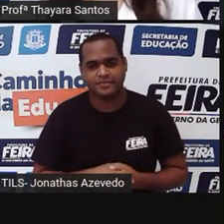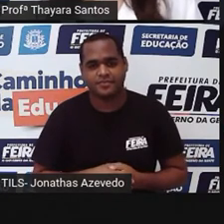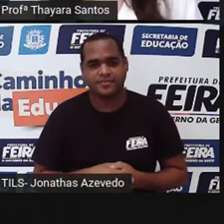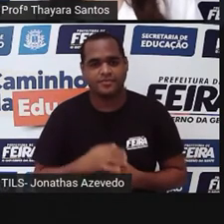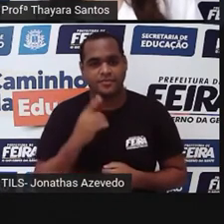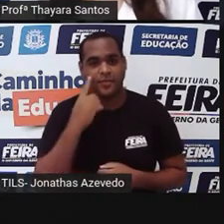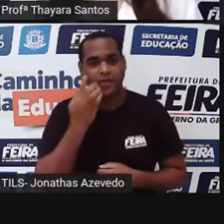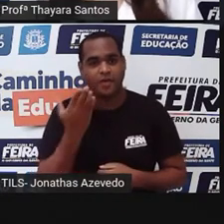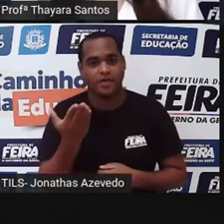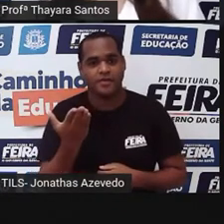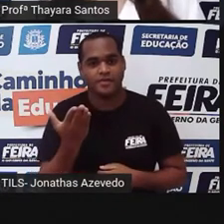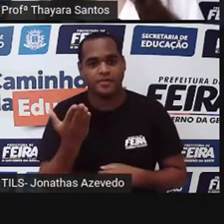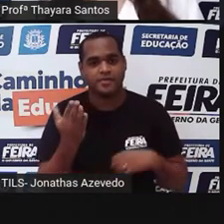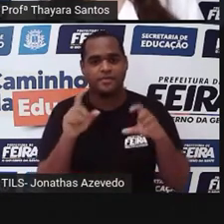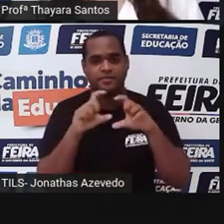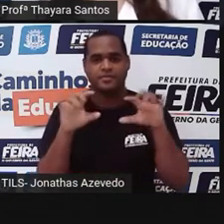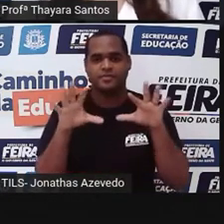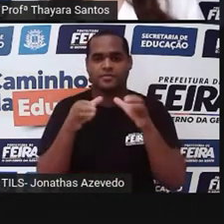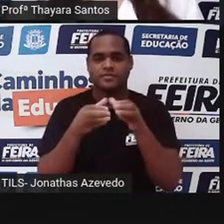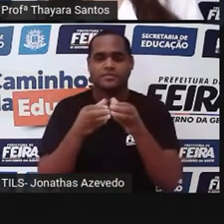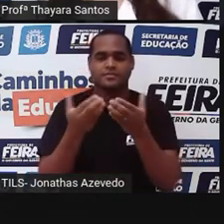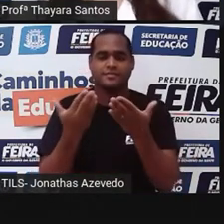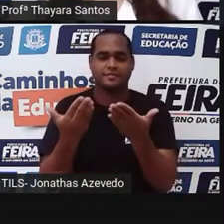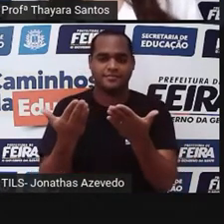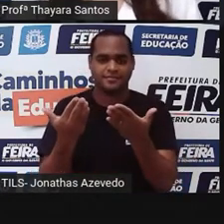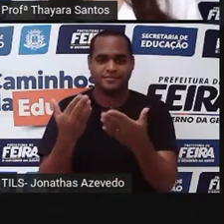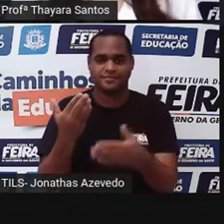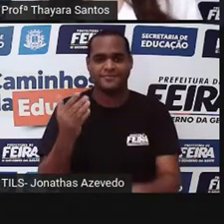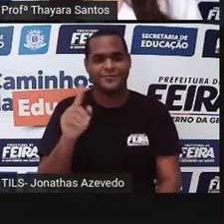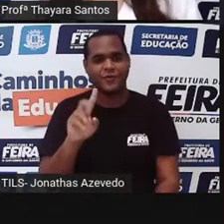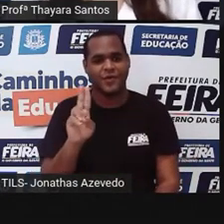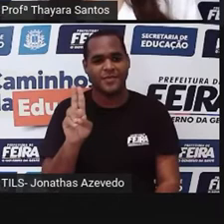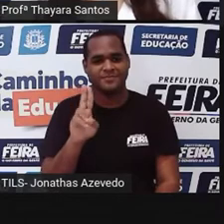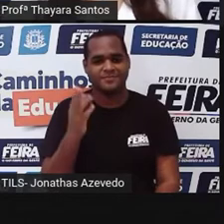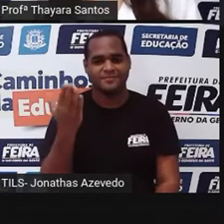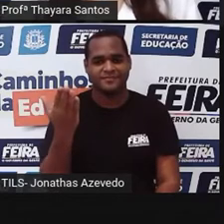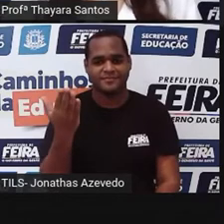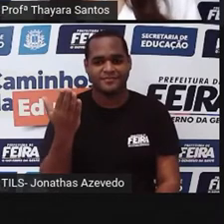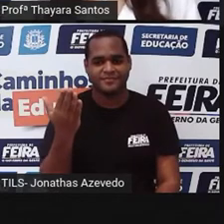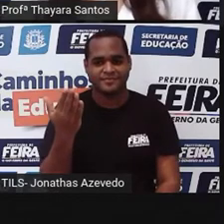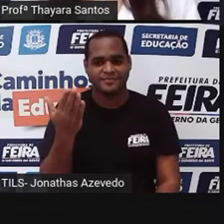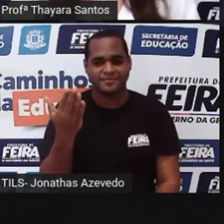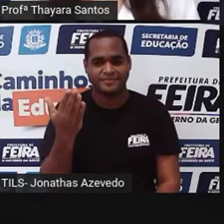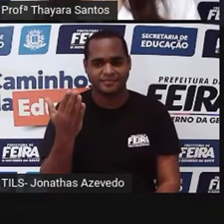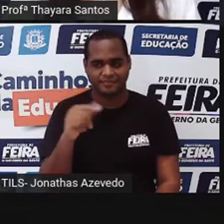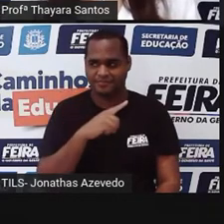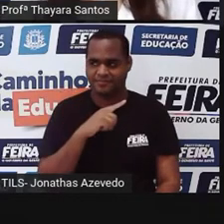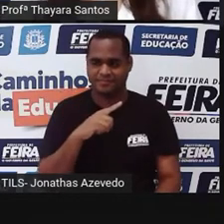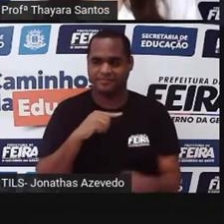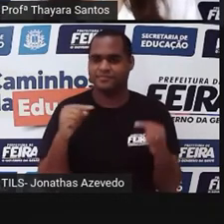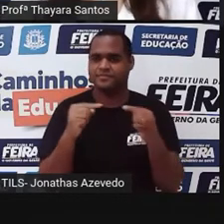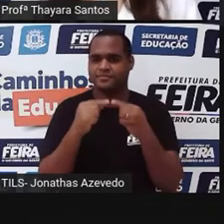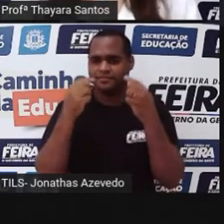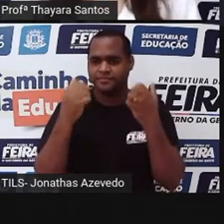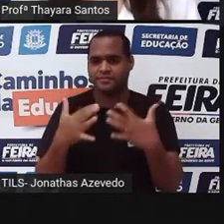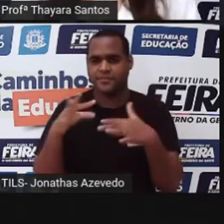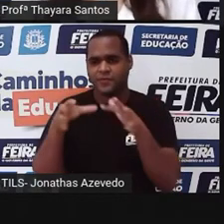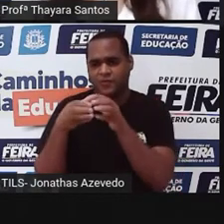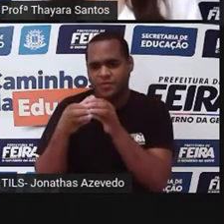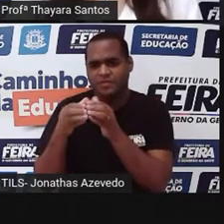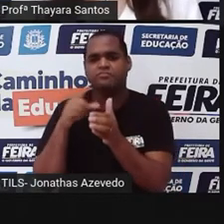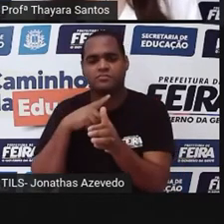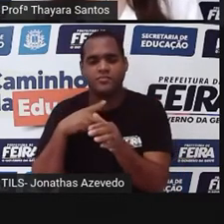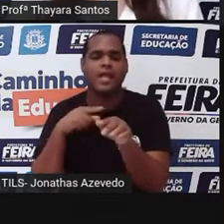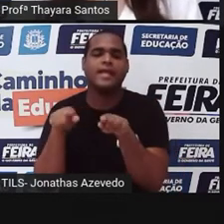Agora, a gente vai falar sobre os anelídeos, né? Que é o segundo grupo de animais que a gente